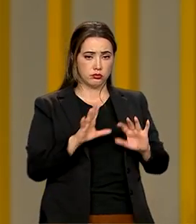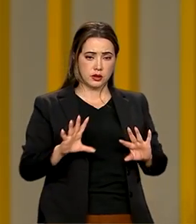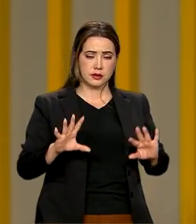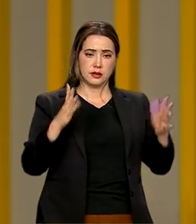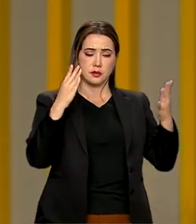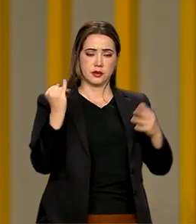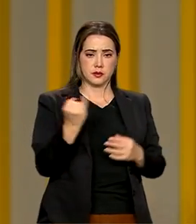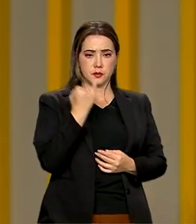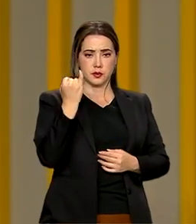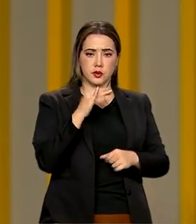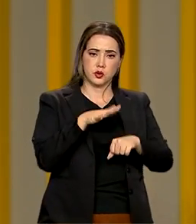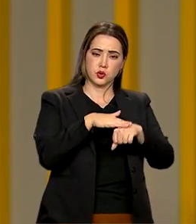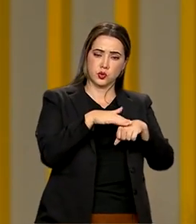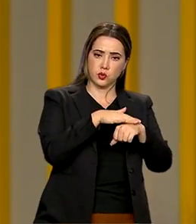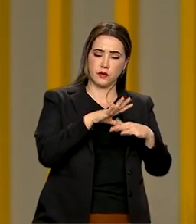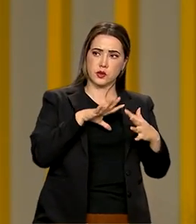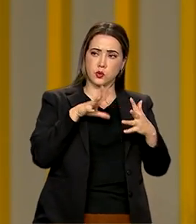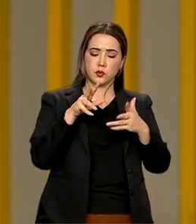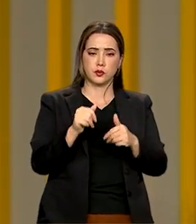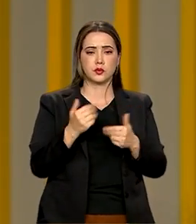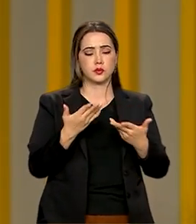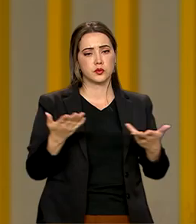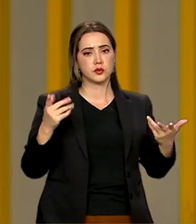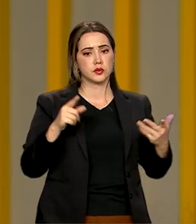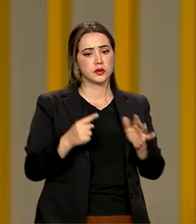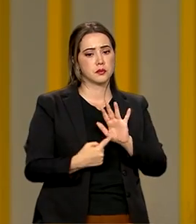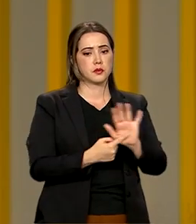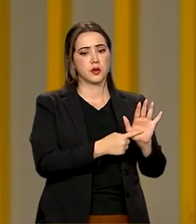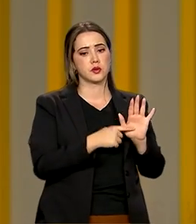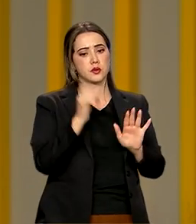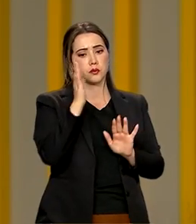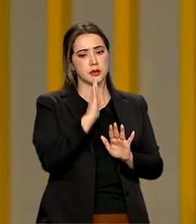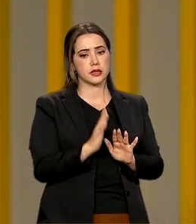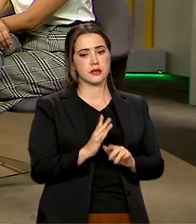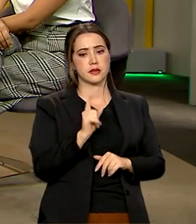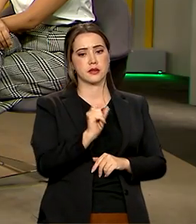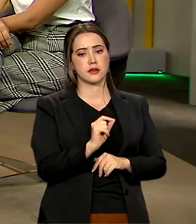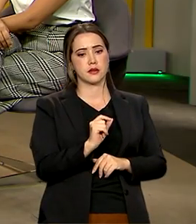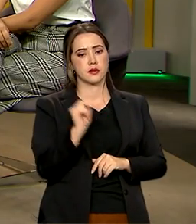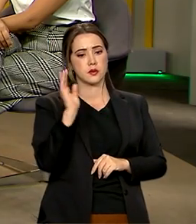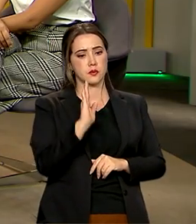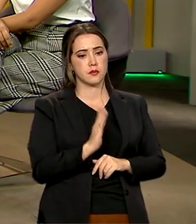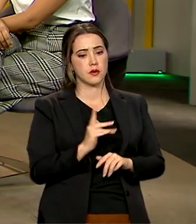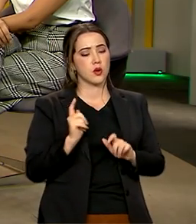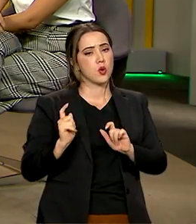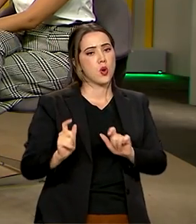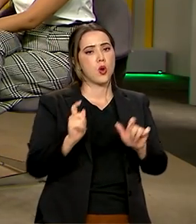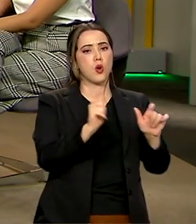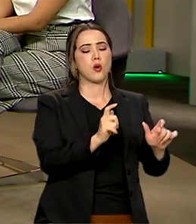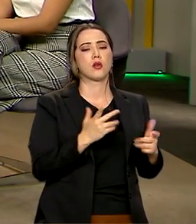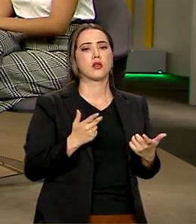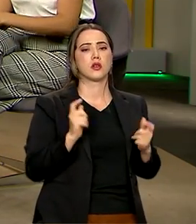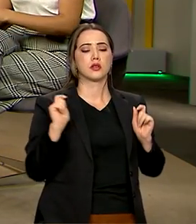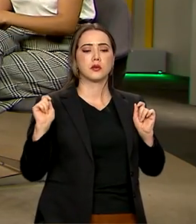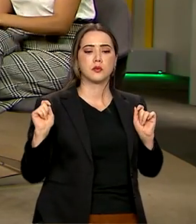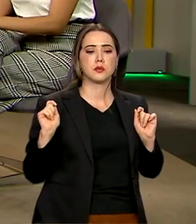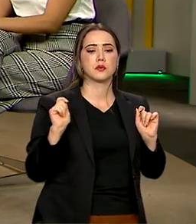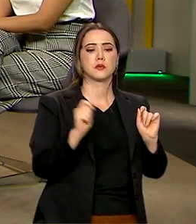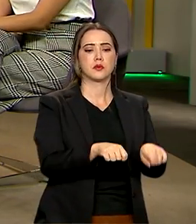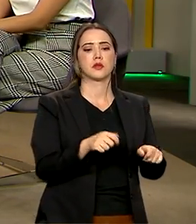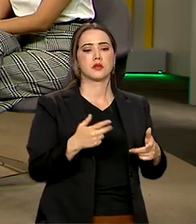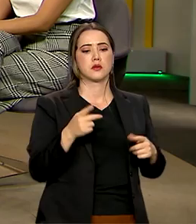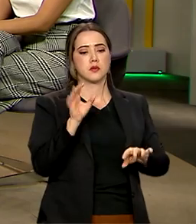conversa com o mundo, que coloca o Brasil como um lugar que tem a condição, a capacidade de